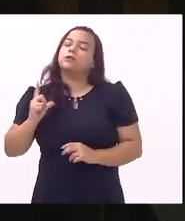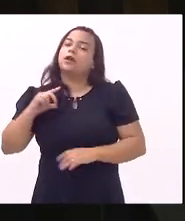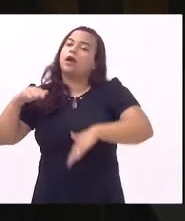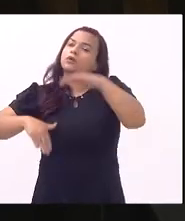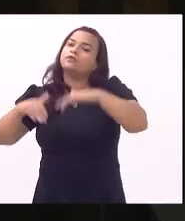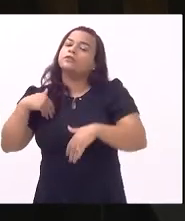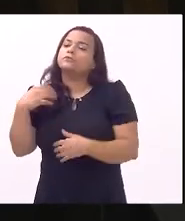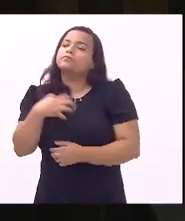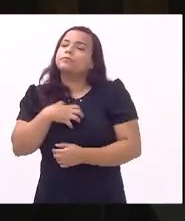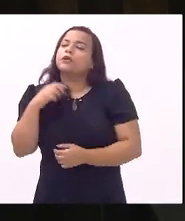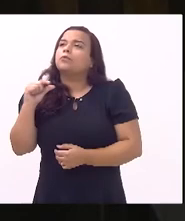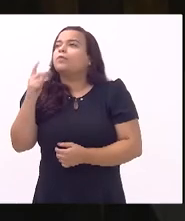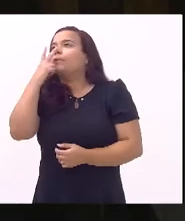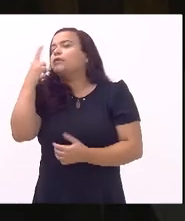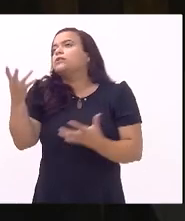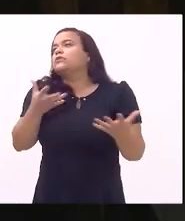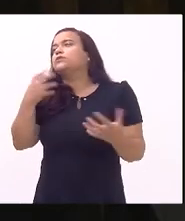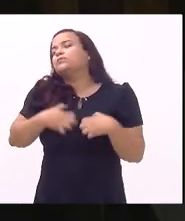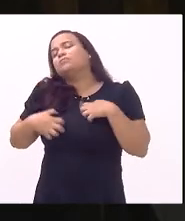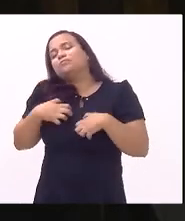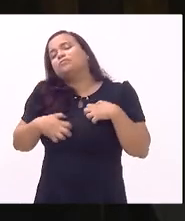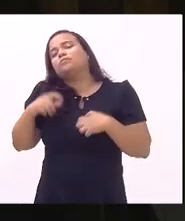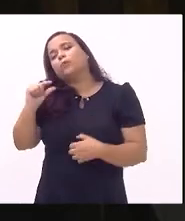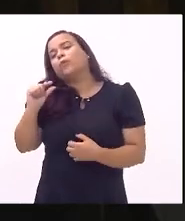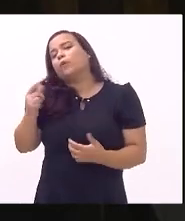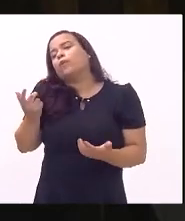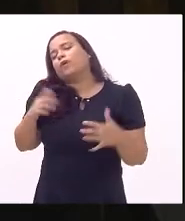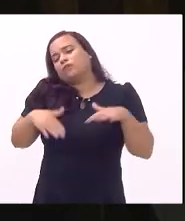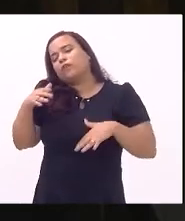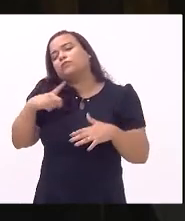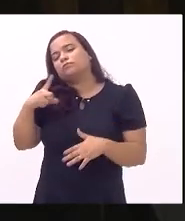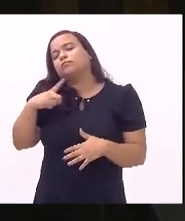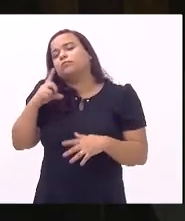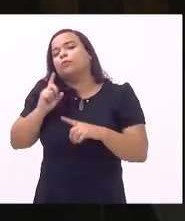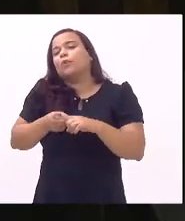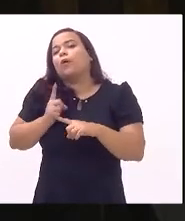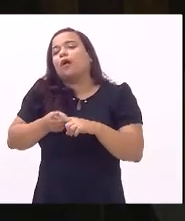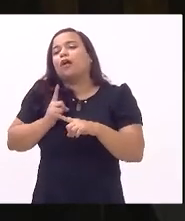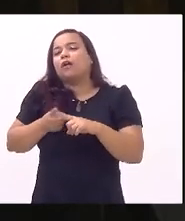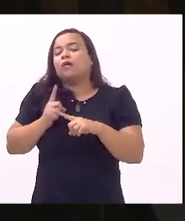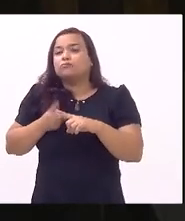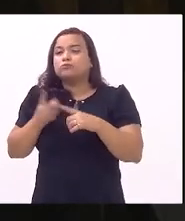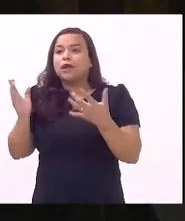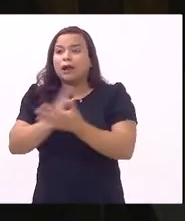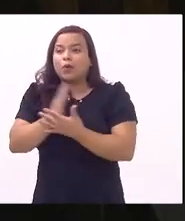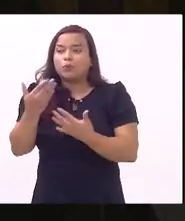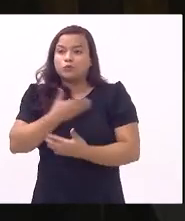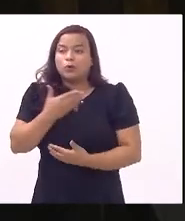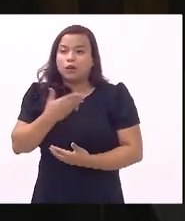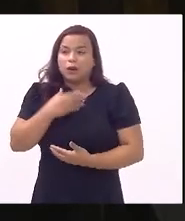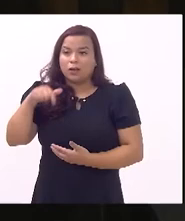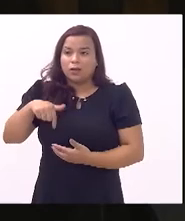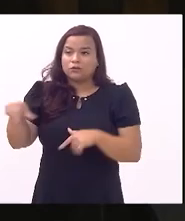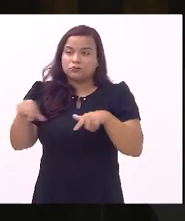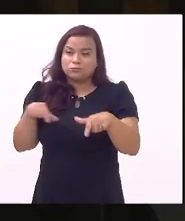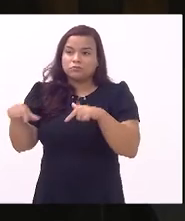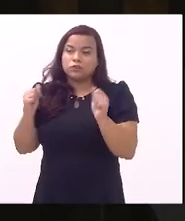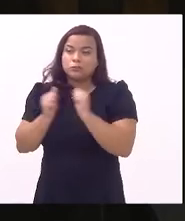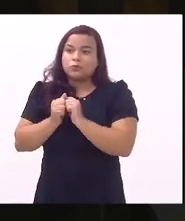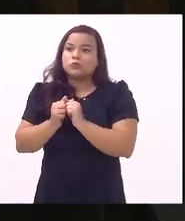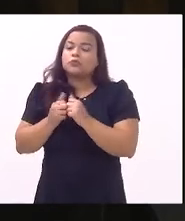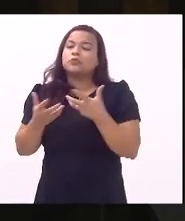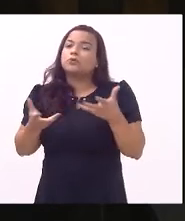um pouco realmente chateado com alguns colegas que tentam